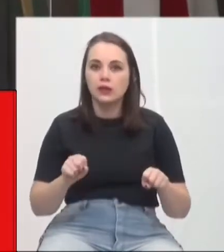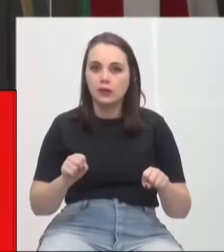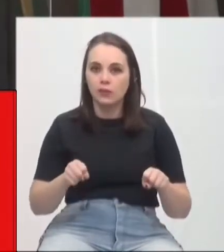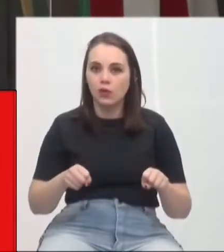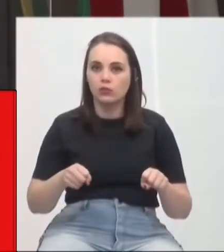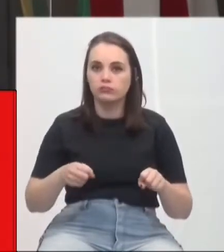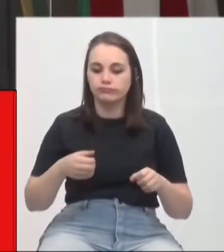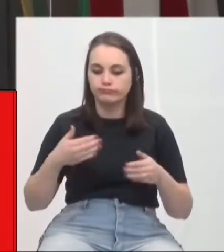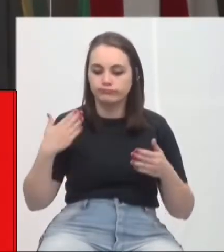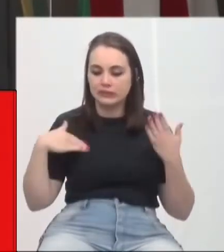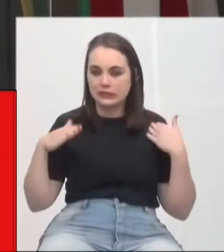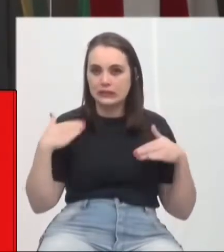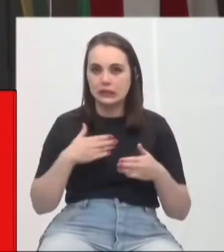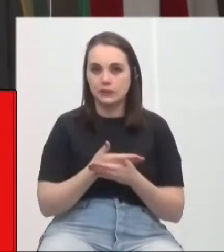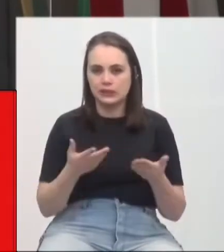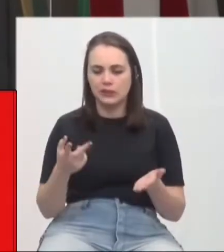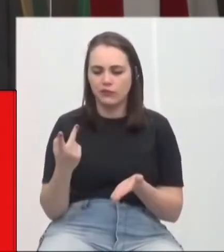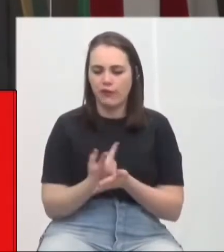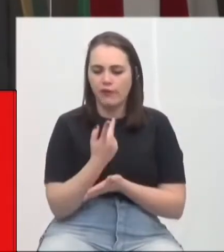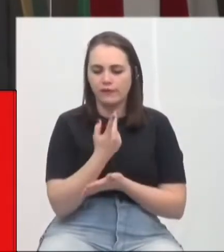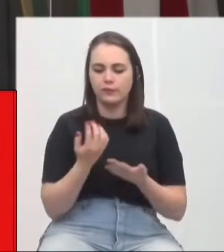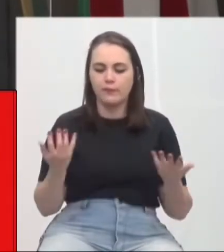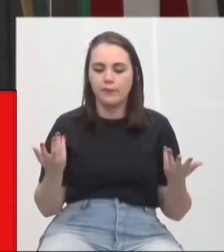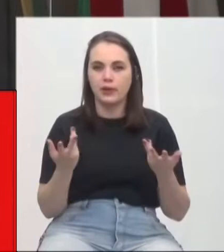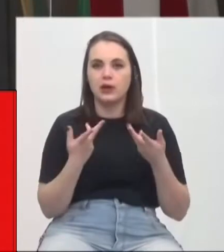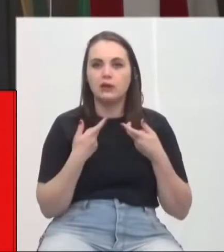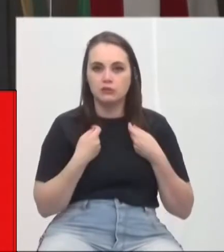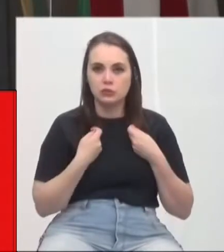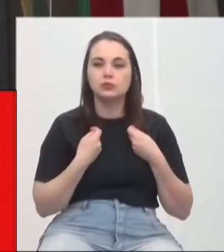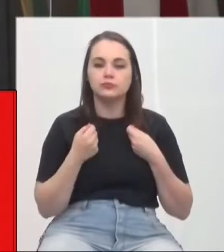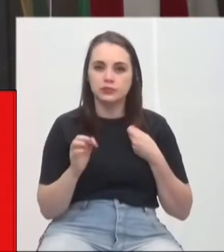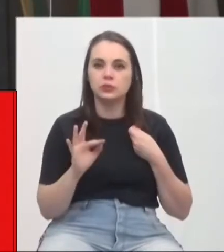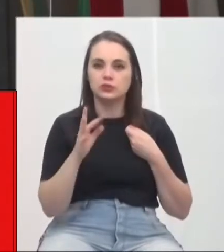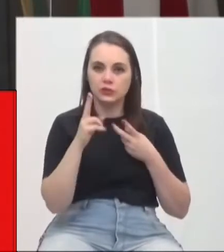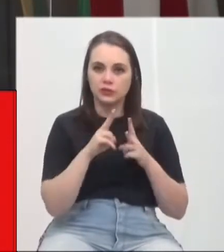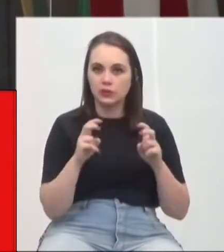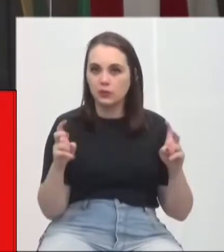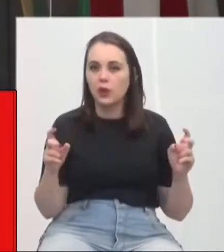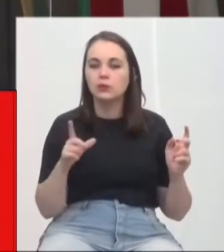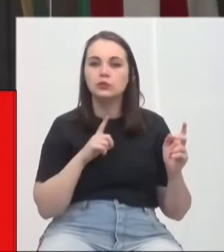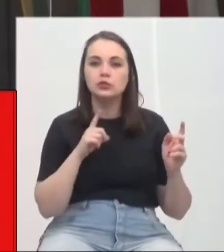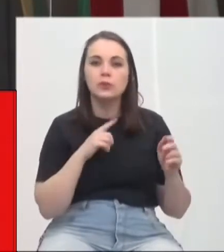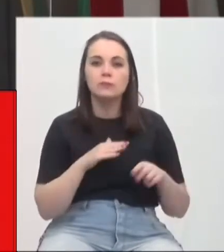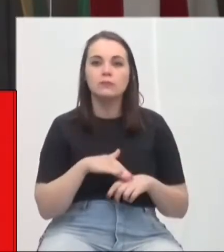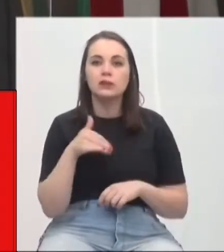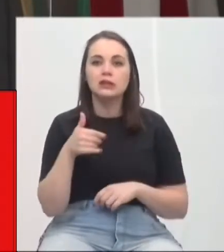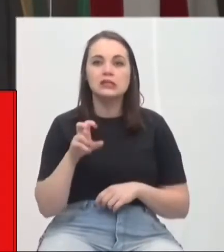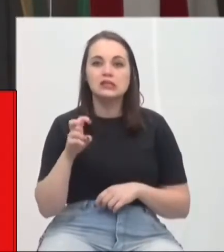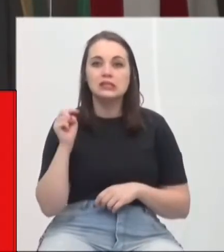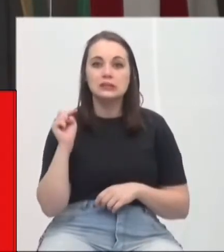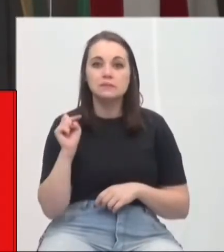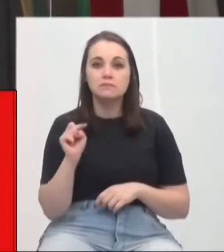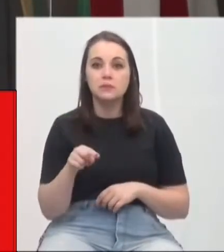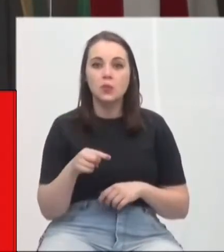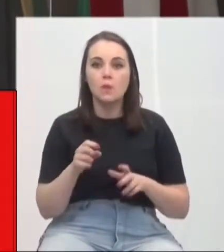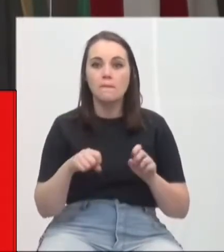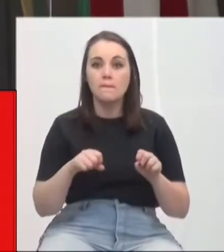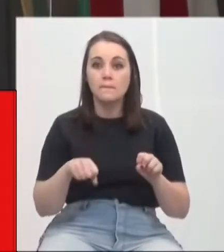Seata. Mas foi um evento tremendo, maravilhoso lá, onde tínhamos mais de 15 mil motos,